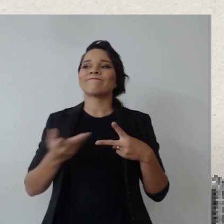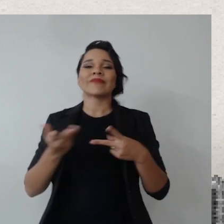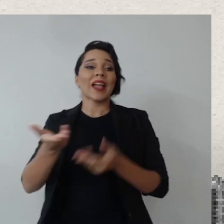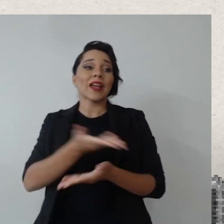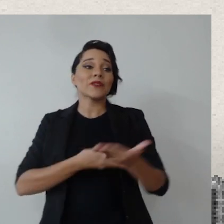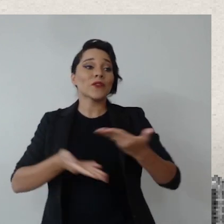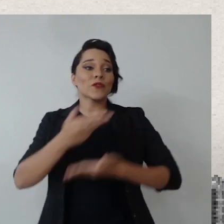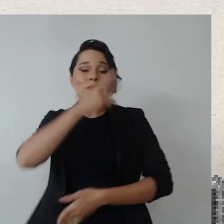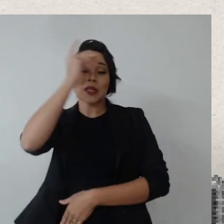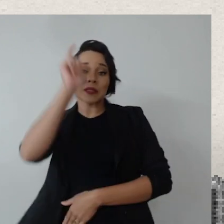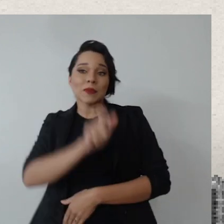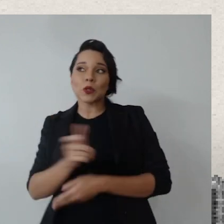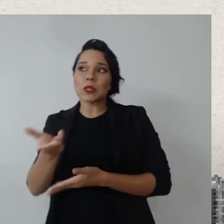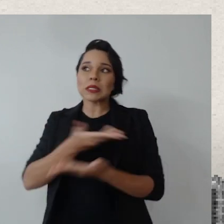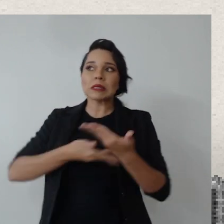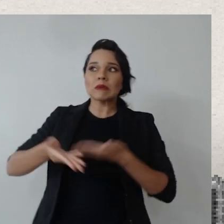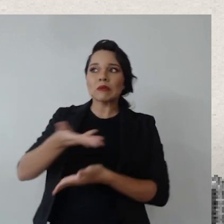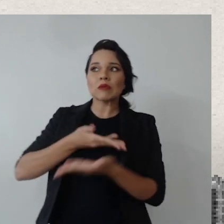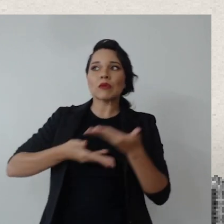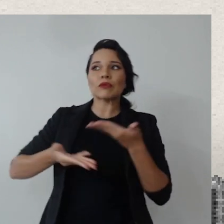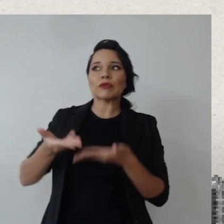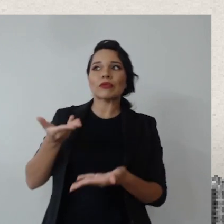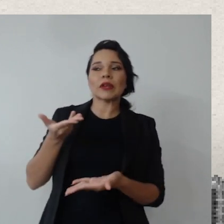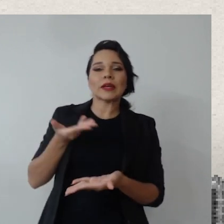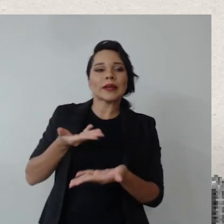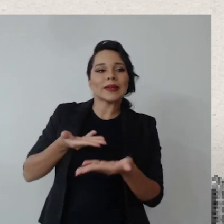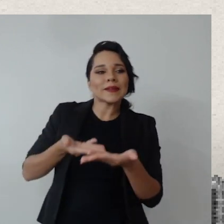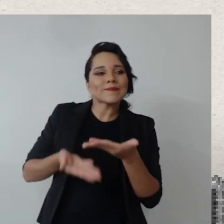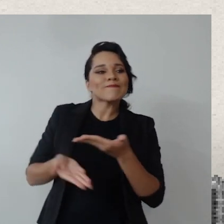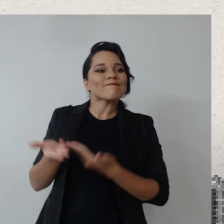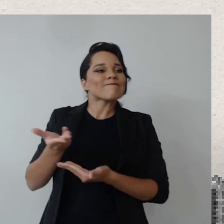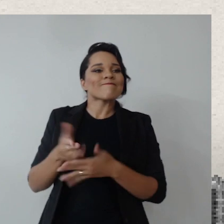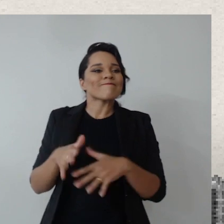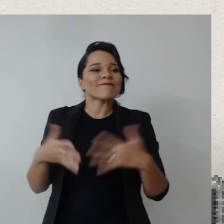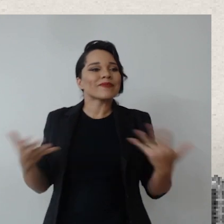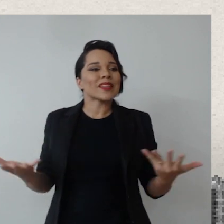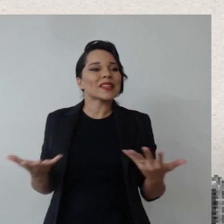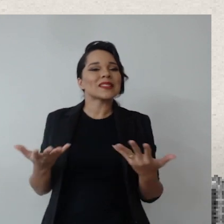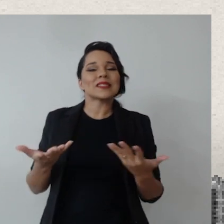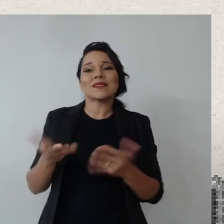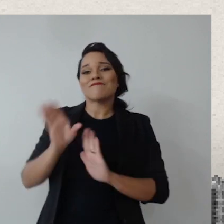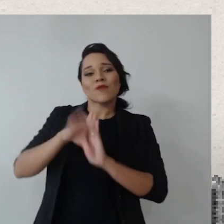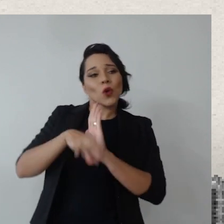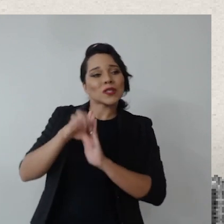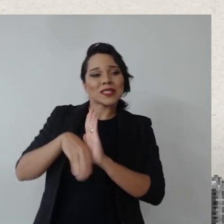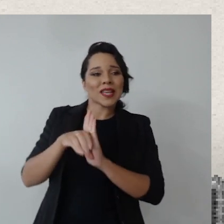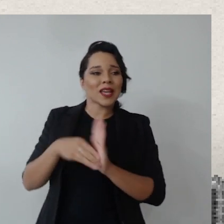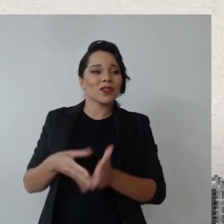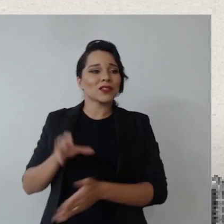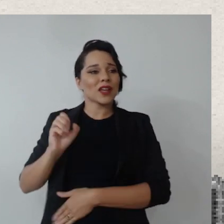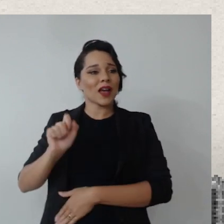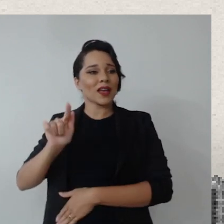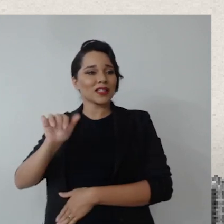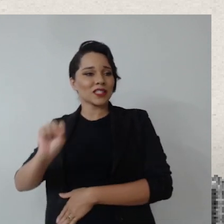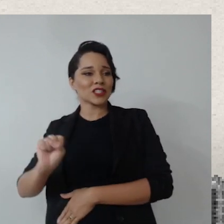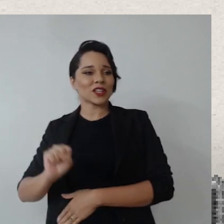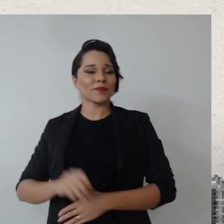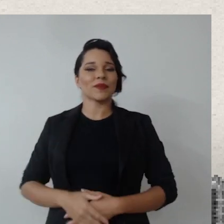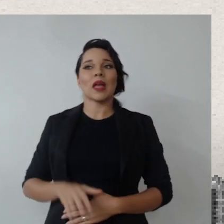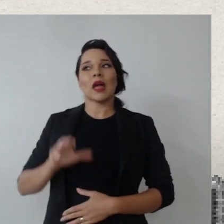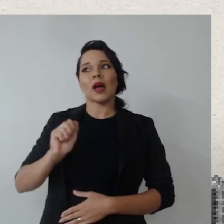envolvimento das pessoas nesse, enfim, nesse conceito de ESG.